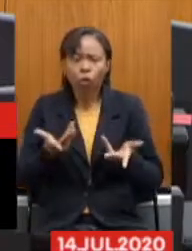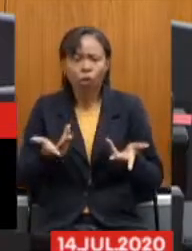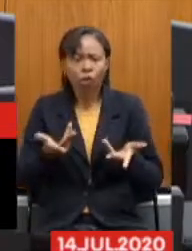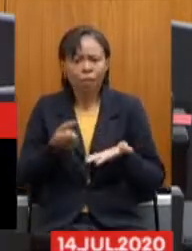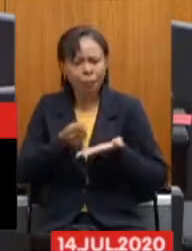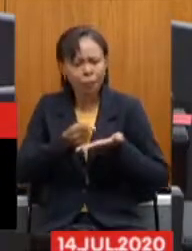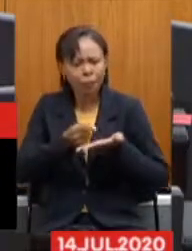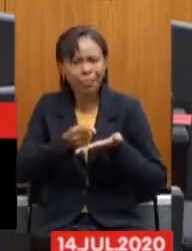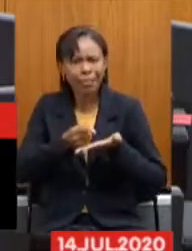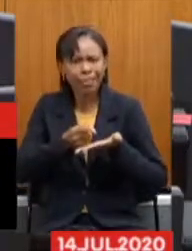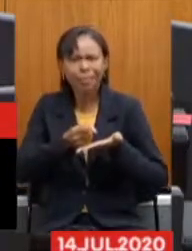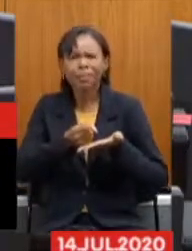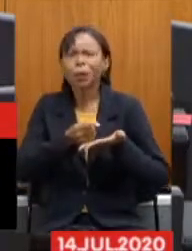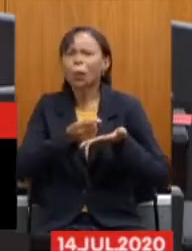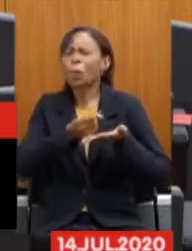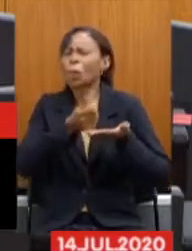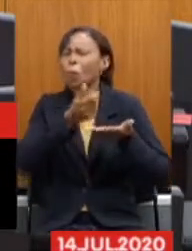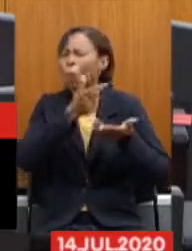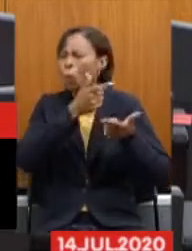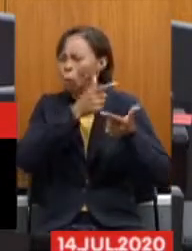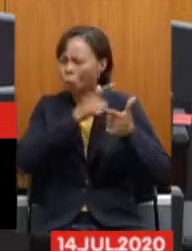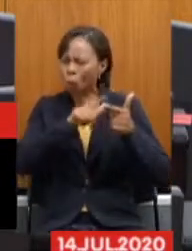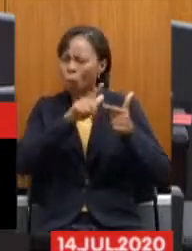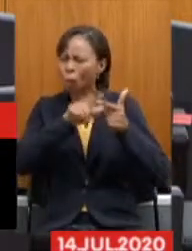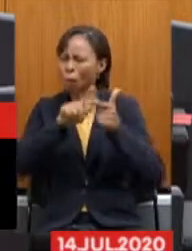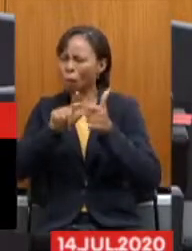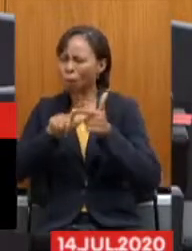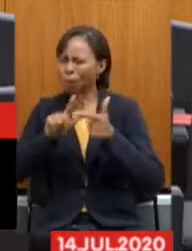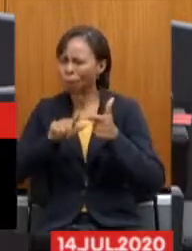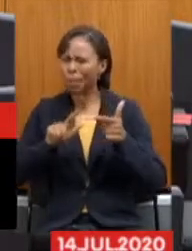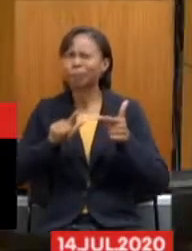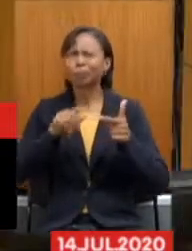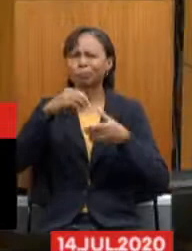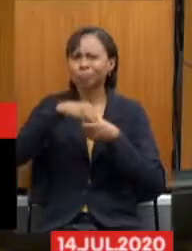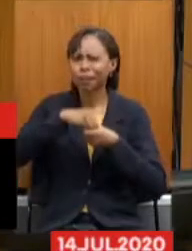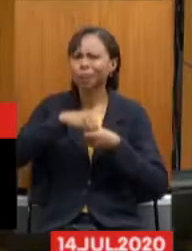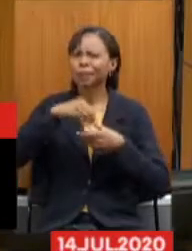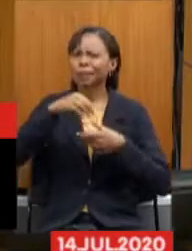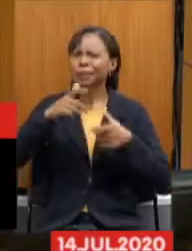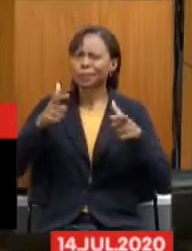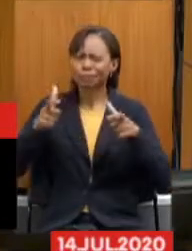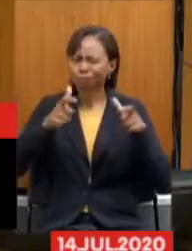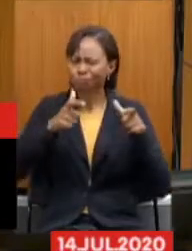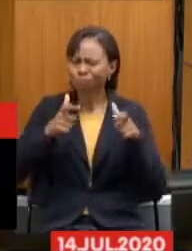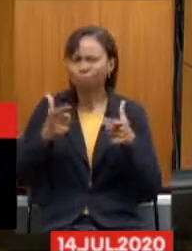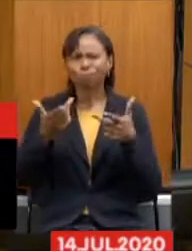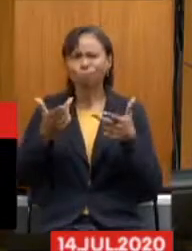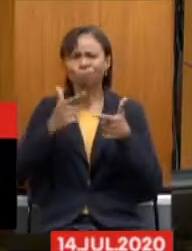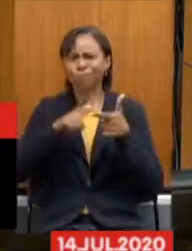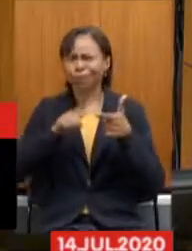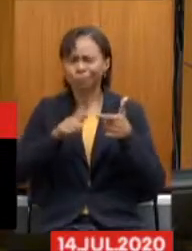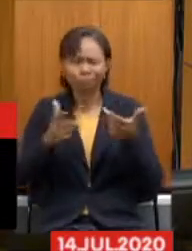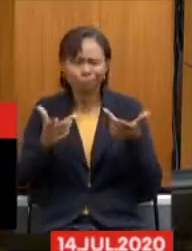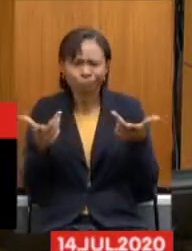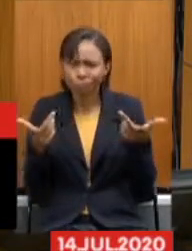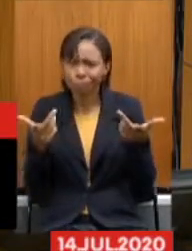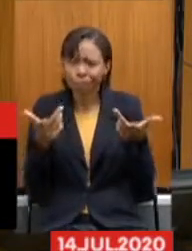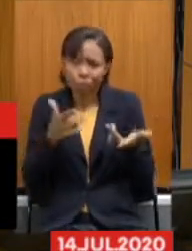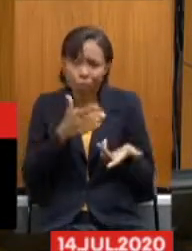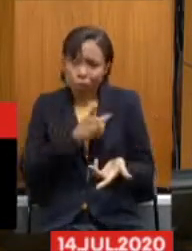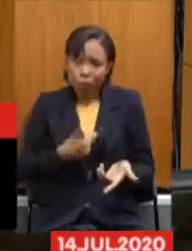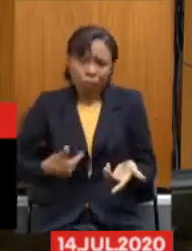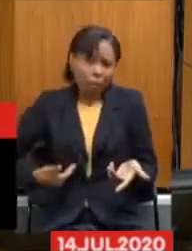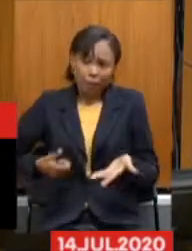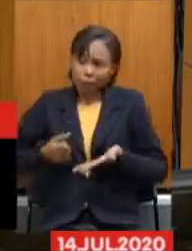uma precariedade de condições de trabalho que o Estado não está suprindo,